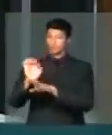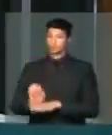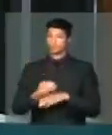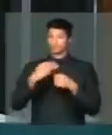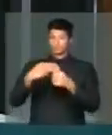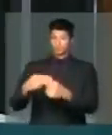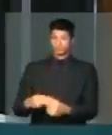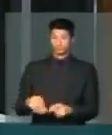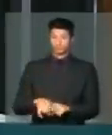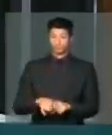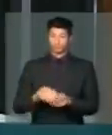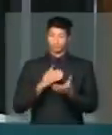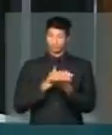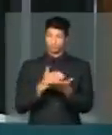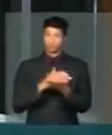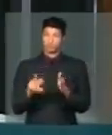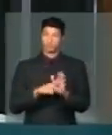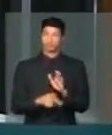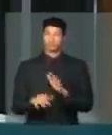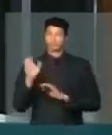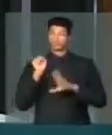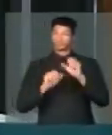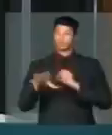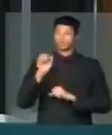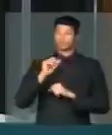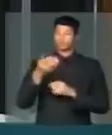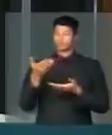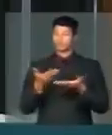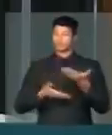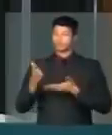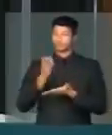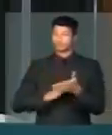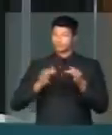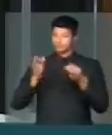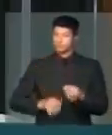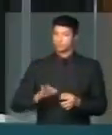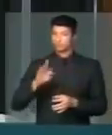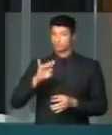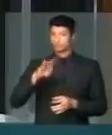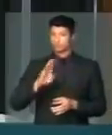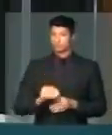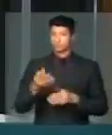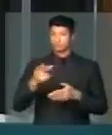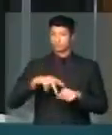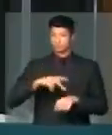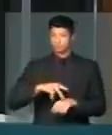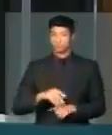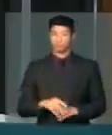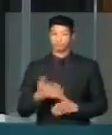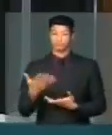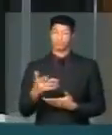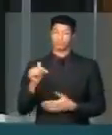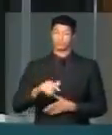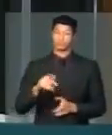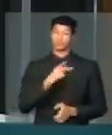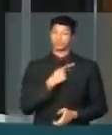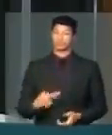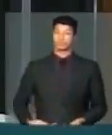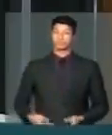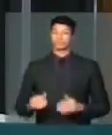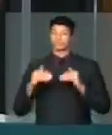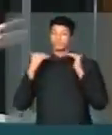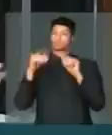municípios. Nessa iniciativa e nessa busca de uma repartição mais justa dos tributos arrecadados neste país, queremos aqui, presidente,